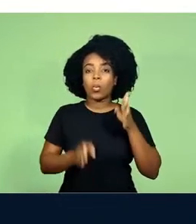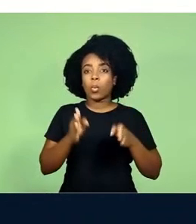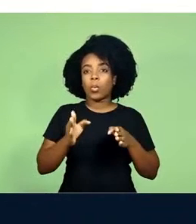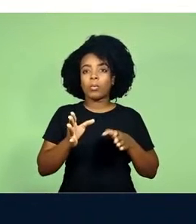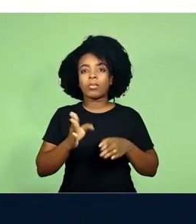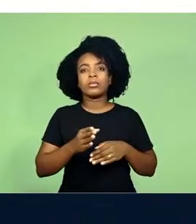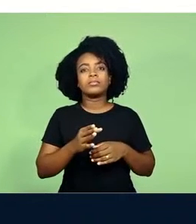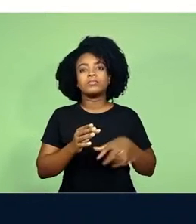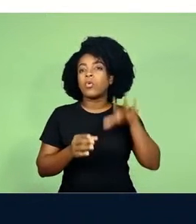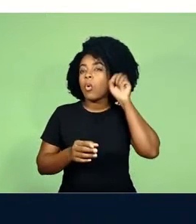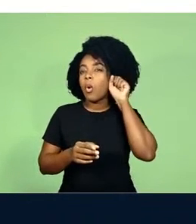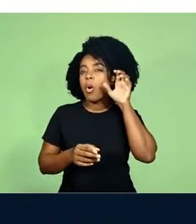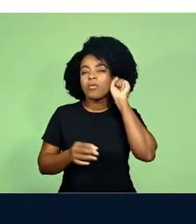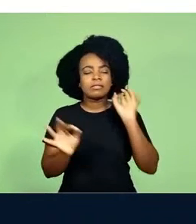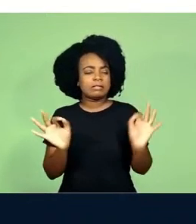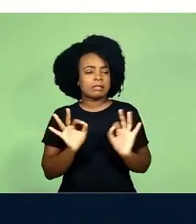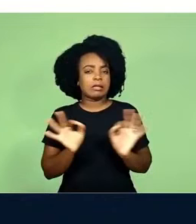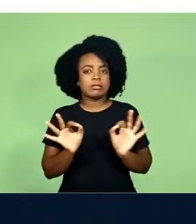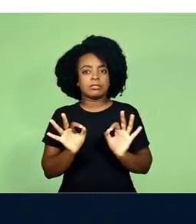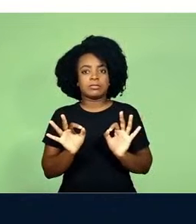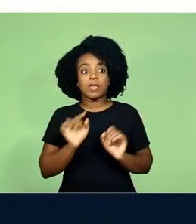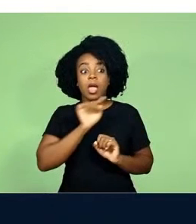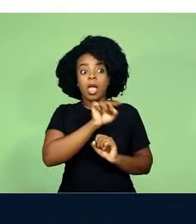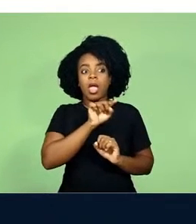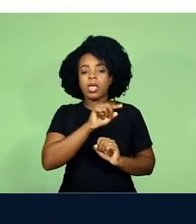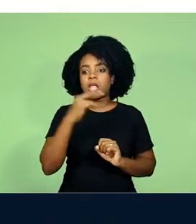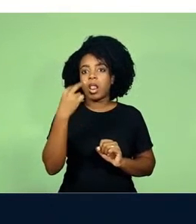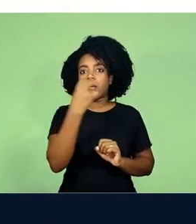consegue fazer uma leitura labial e descobrir o plano.